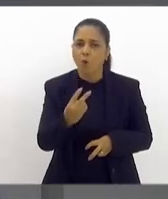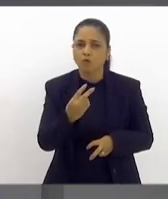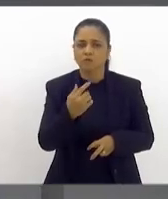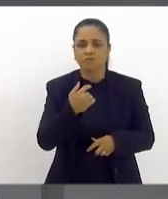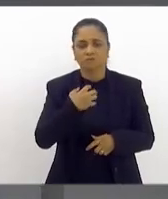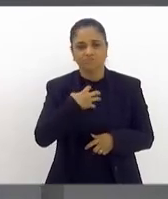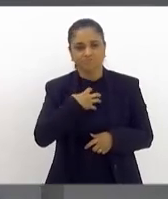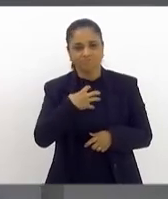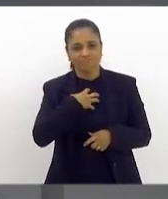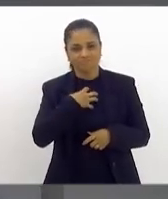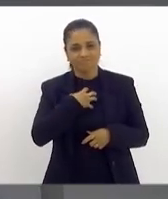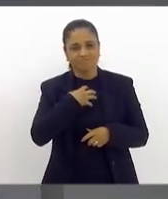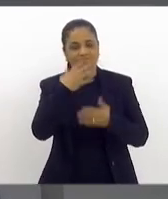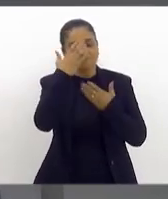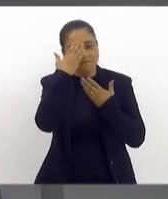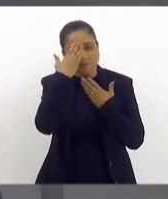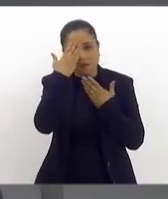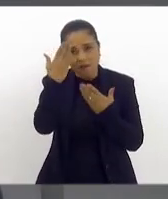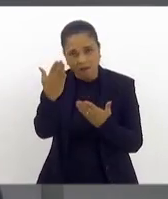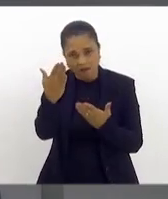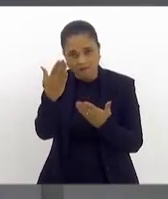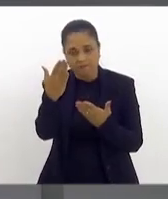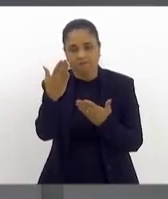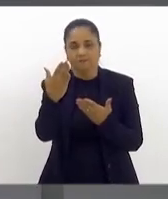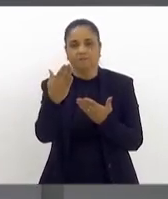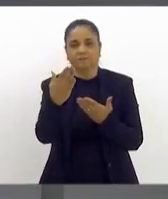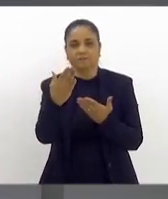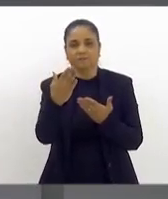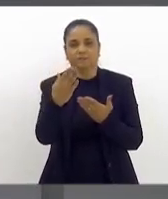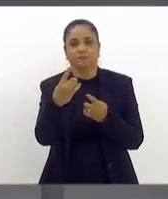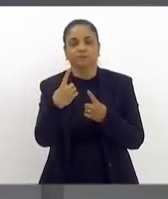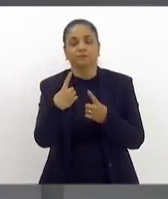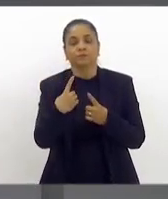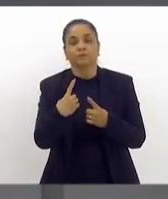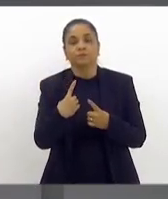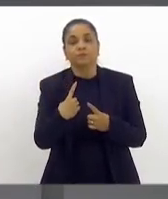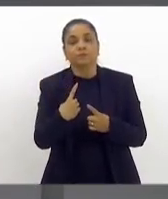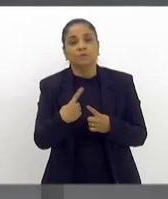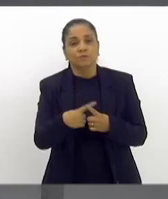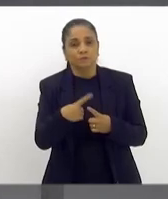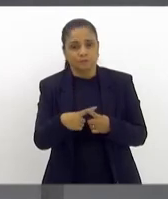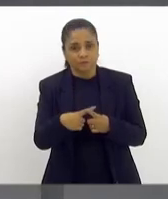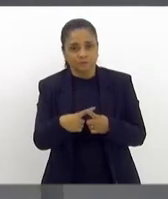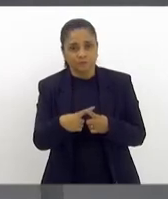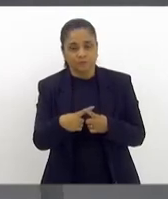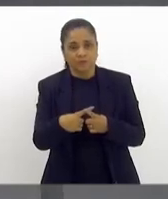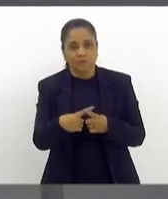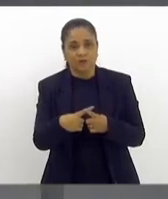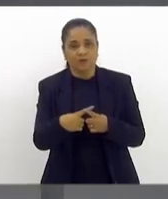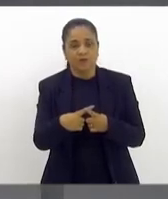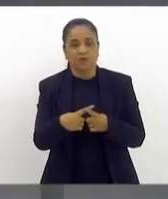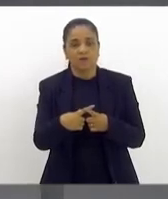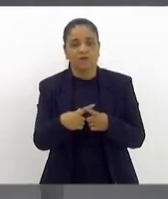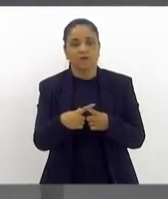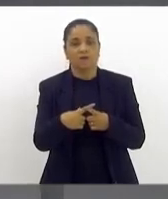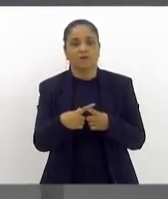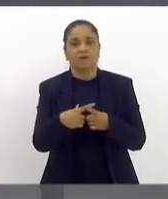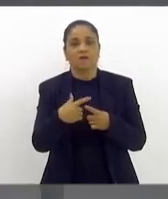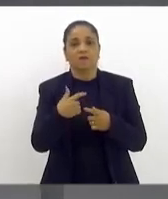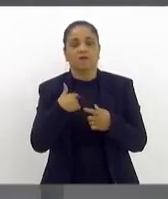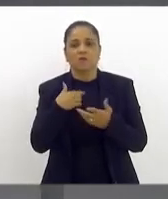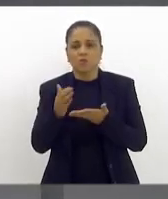Muita gratidão mesmo, porque os números estão aumentando. A última